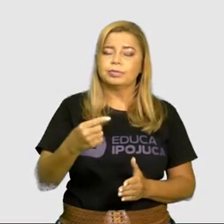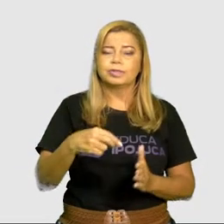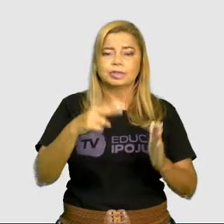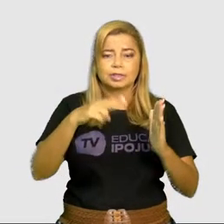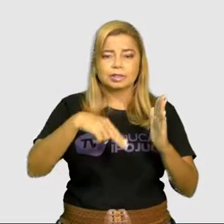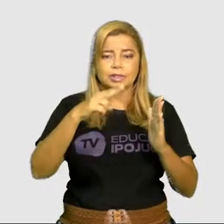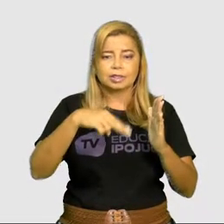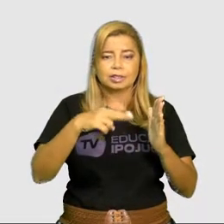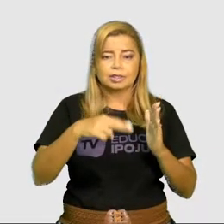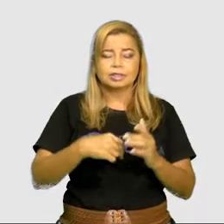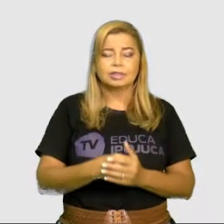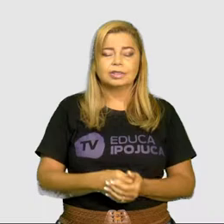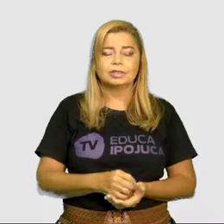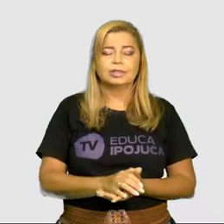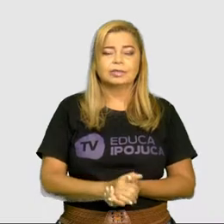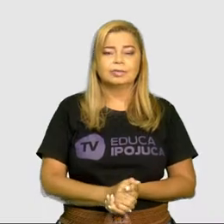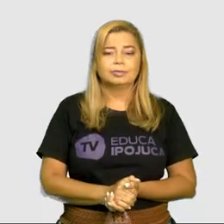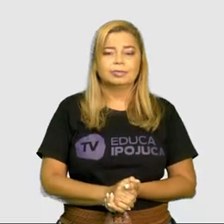a letrinha H.